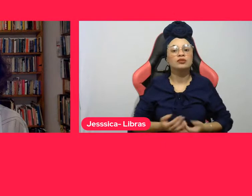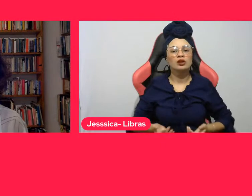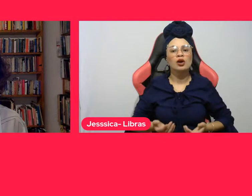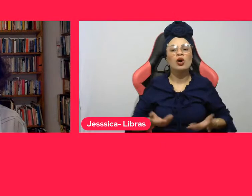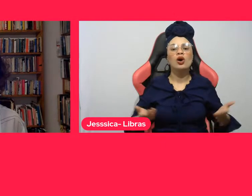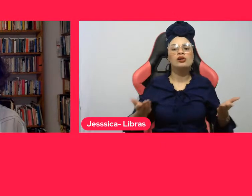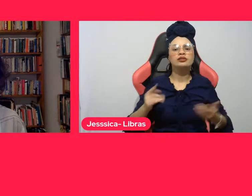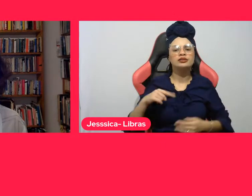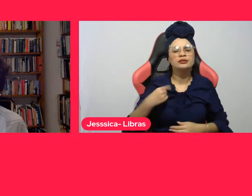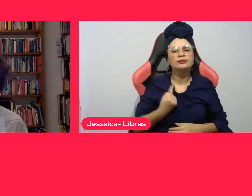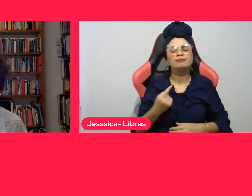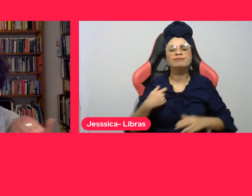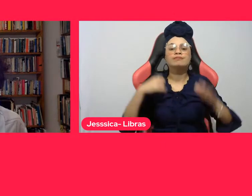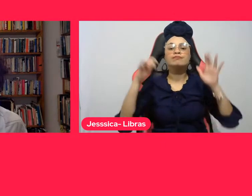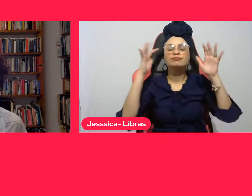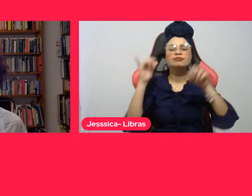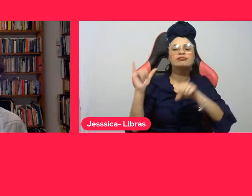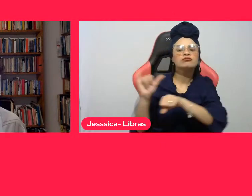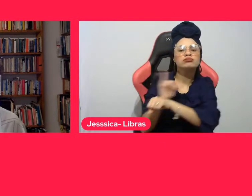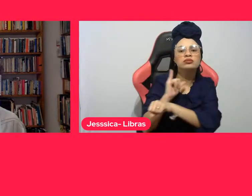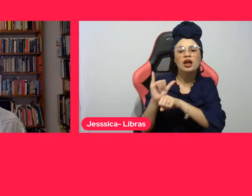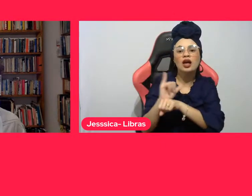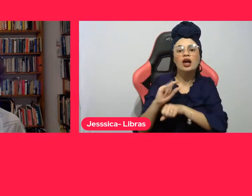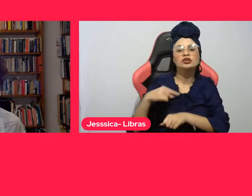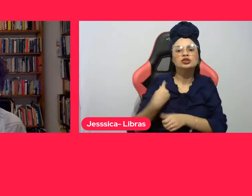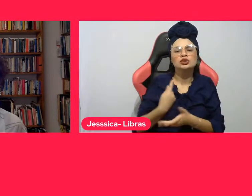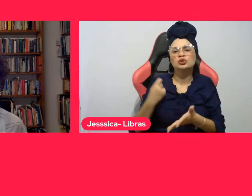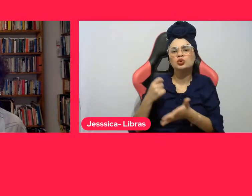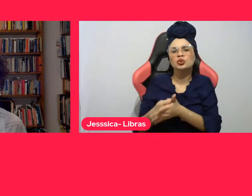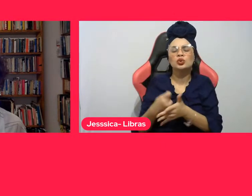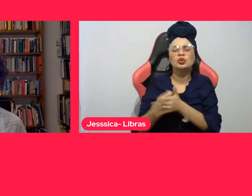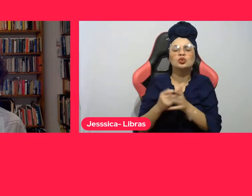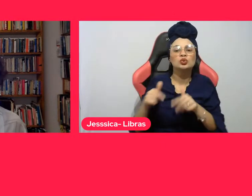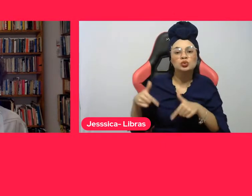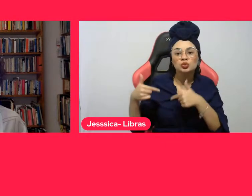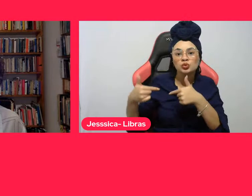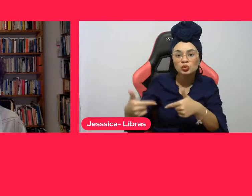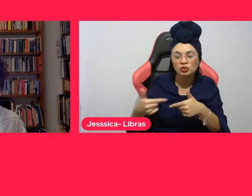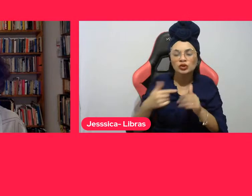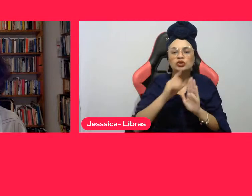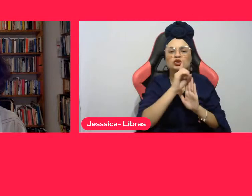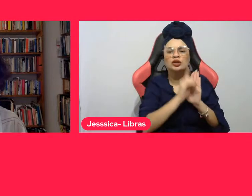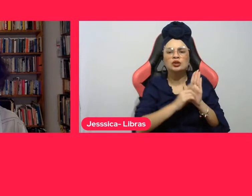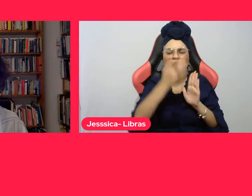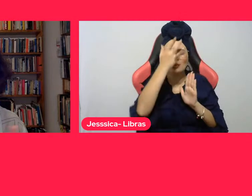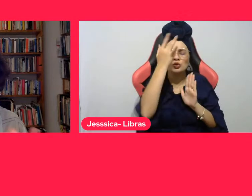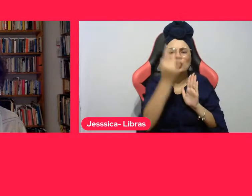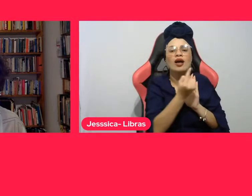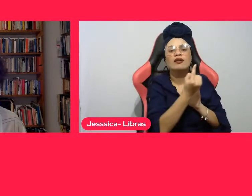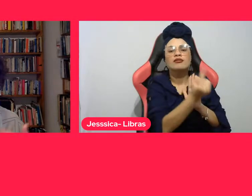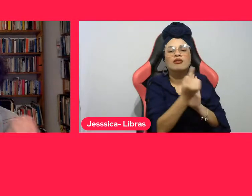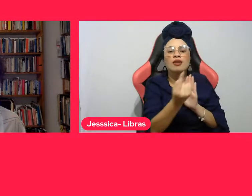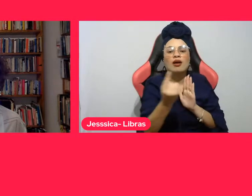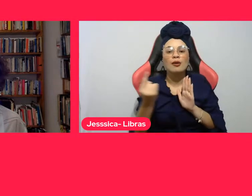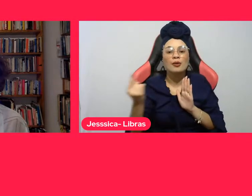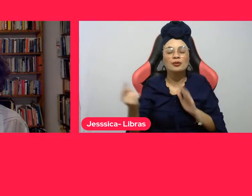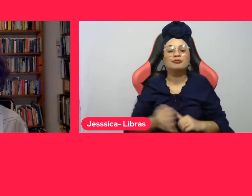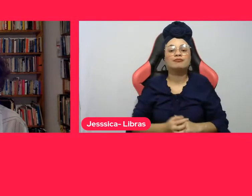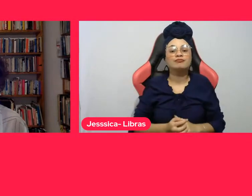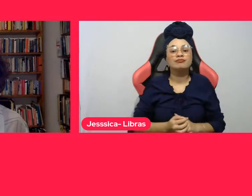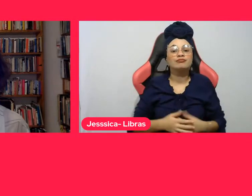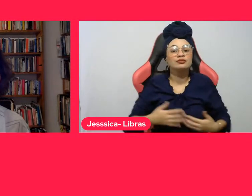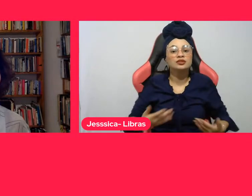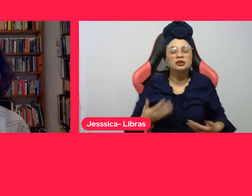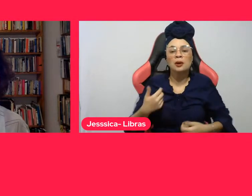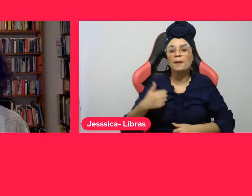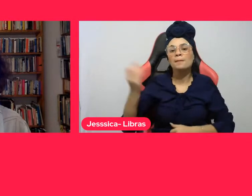intensificado lutas por direitos individuais e coletivos. E, assim, temas como que antes não